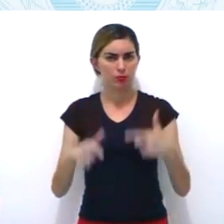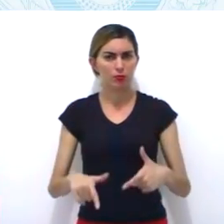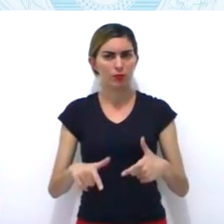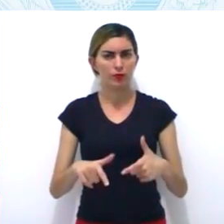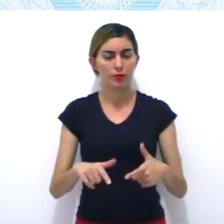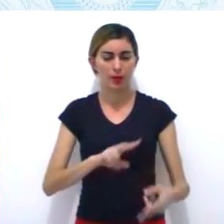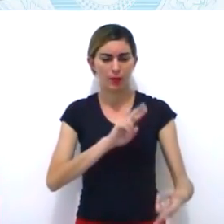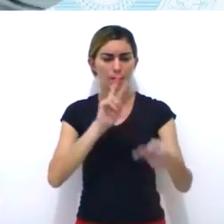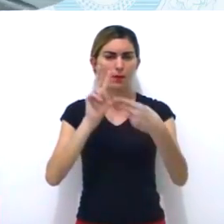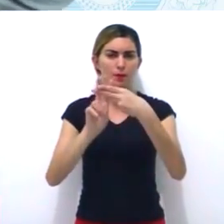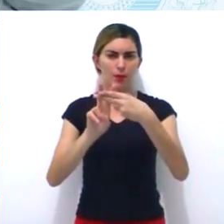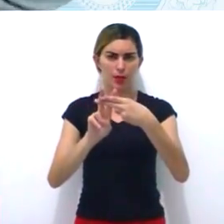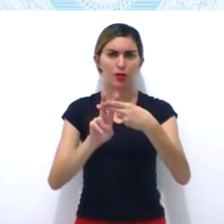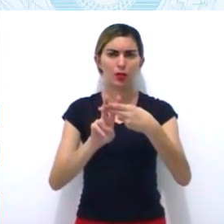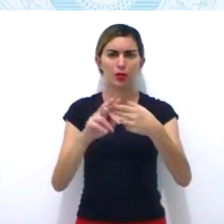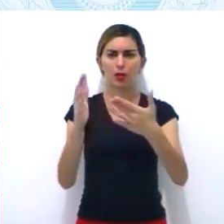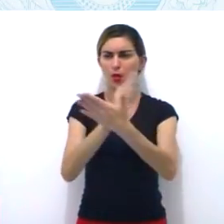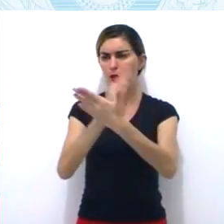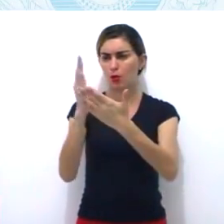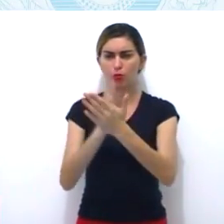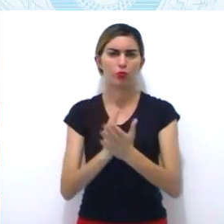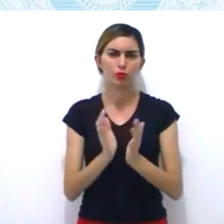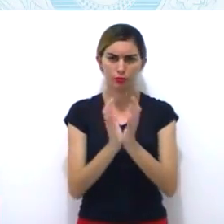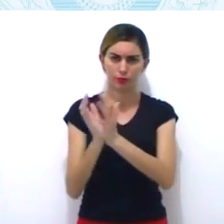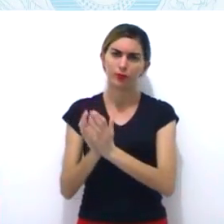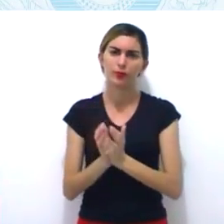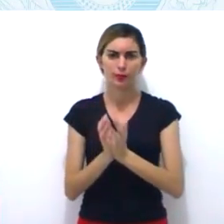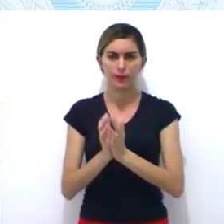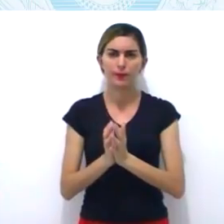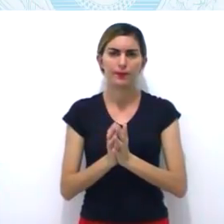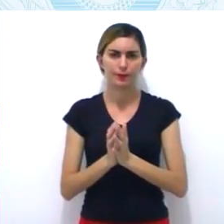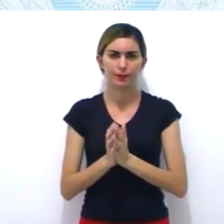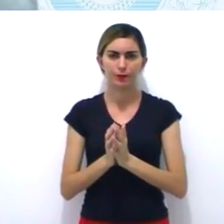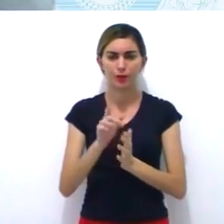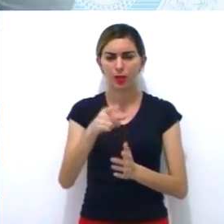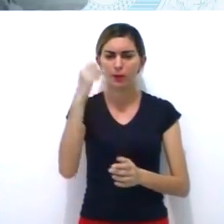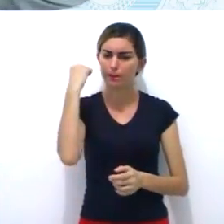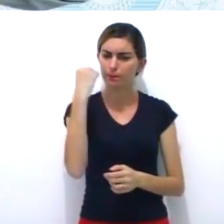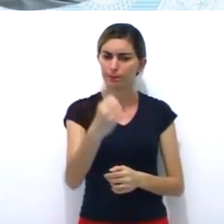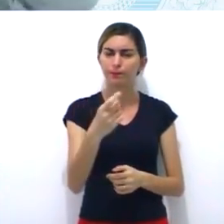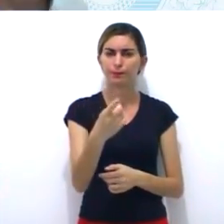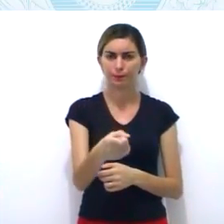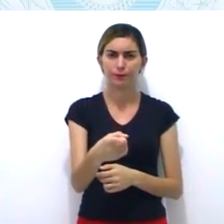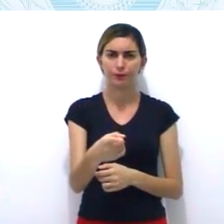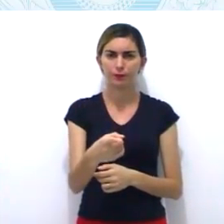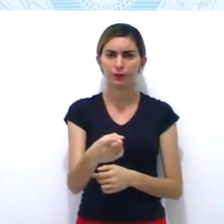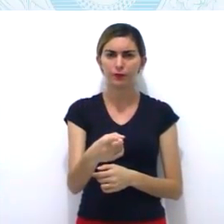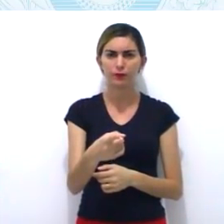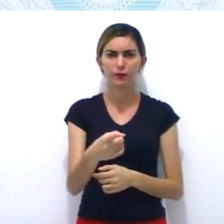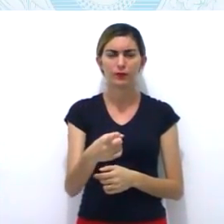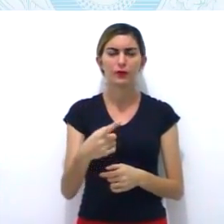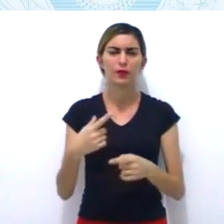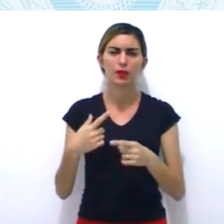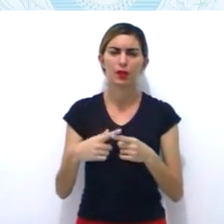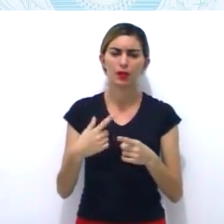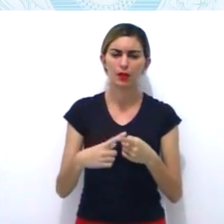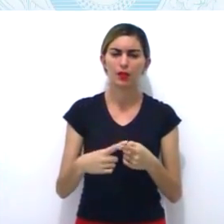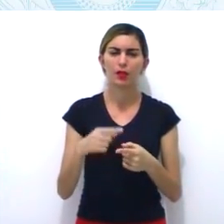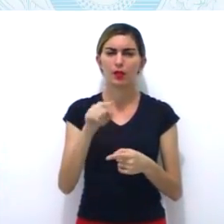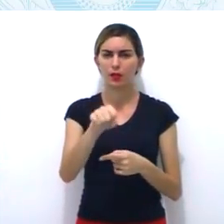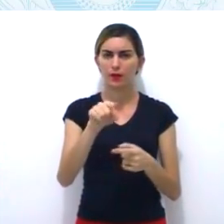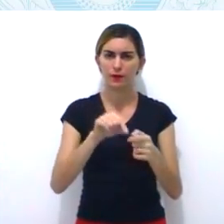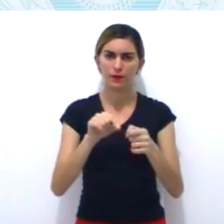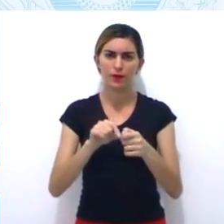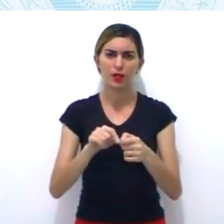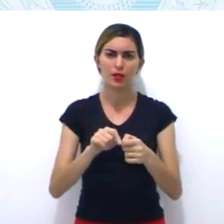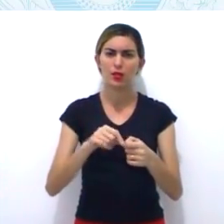ir fazer cumprir a ordem do governador em prender suportos envolvidos em uma conspiração.